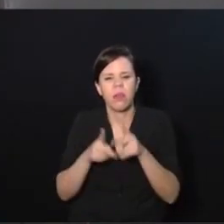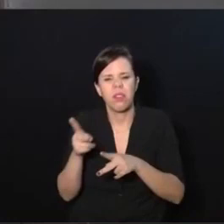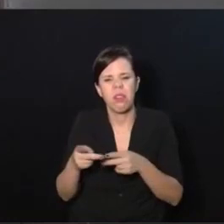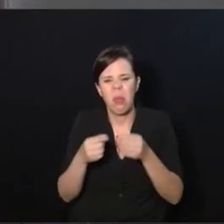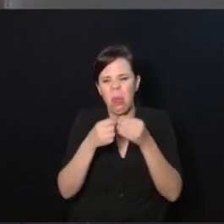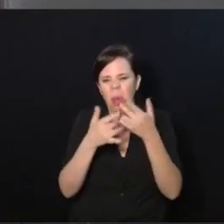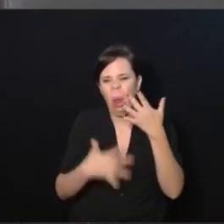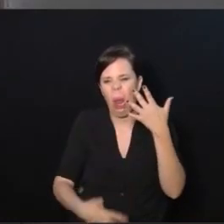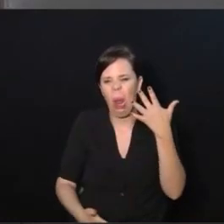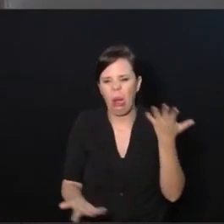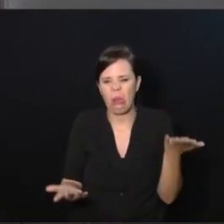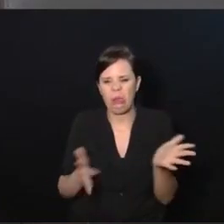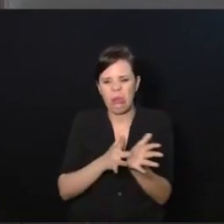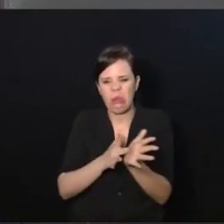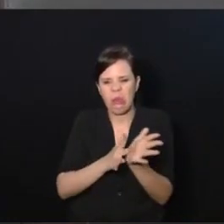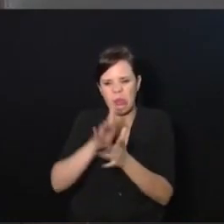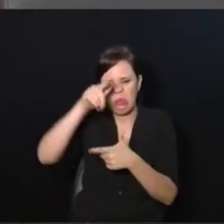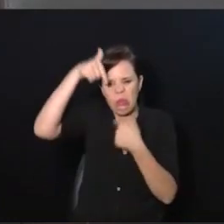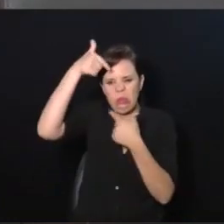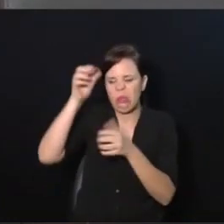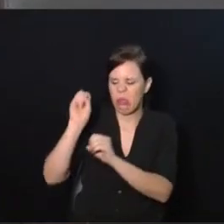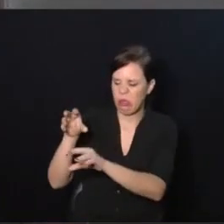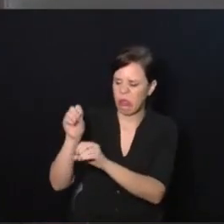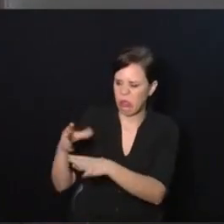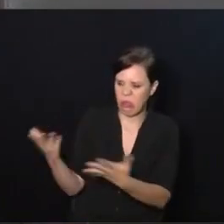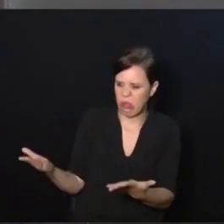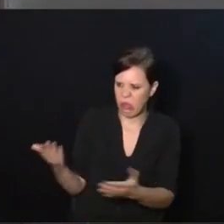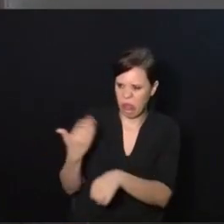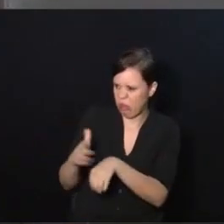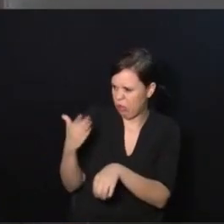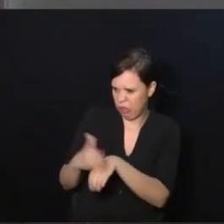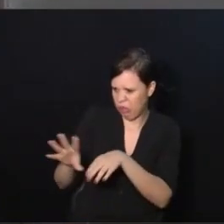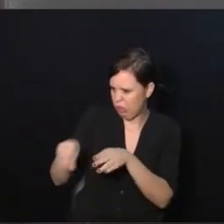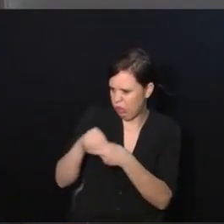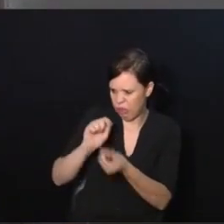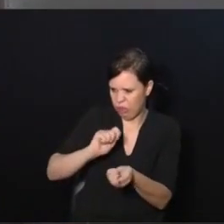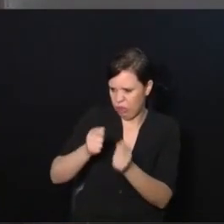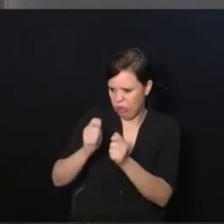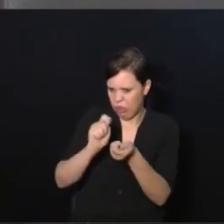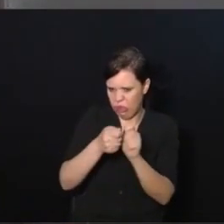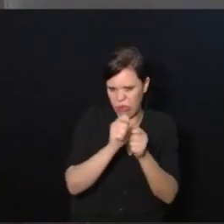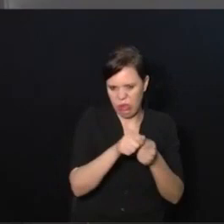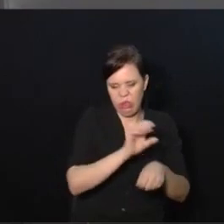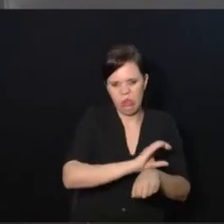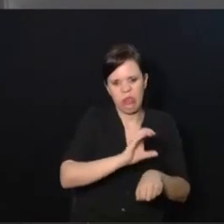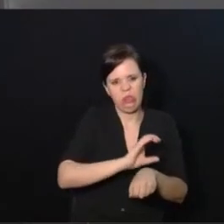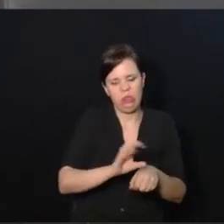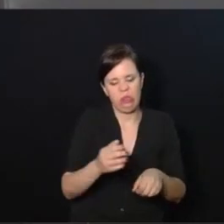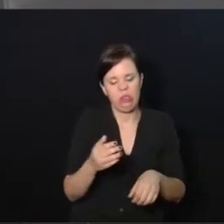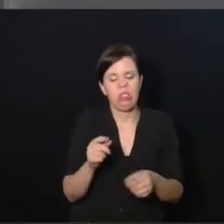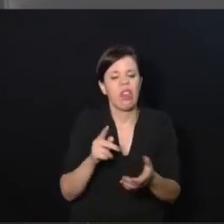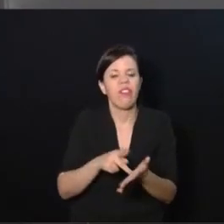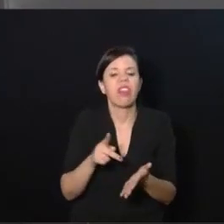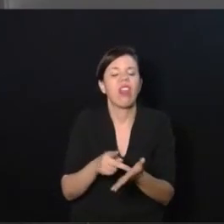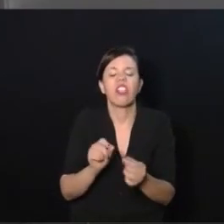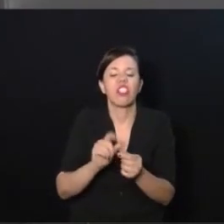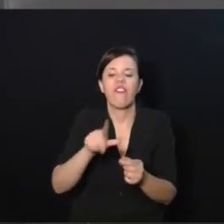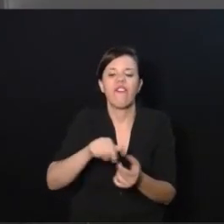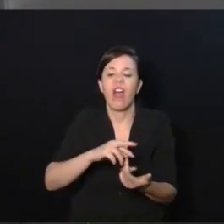discurso de tanta gente que ensina, de tanta gente que reabilita, que fala uma coisa e na prática faz outra.